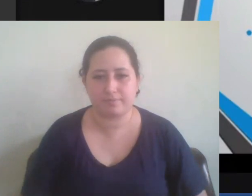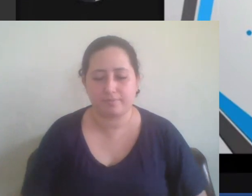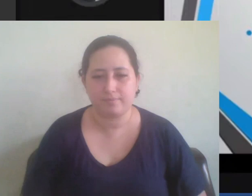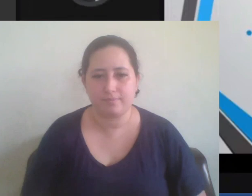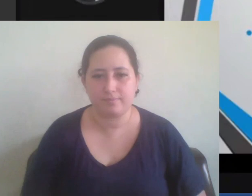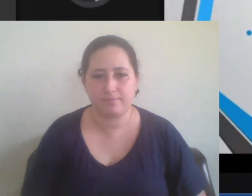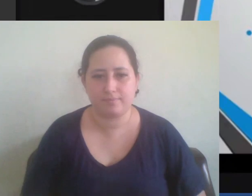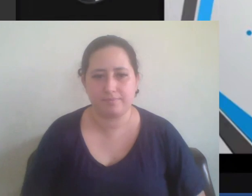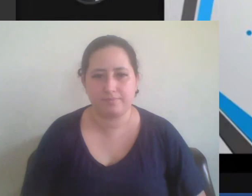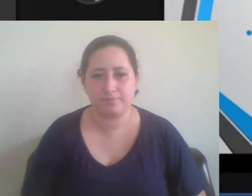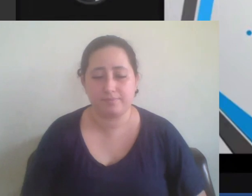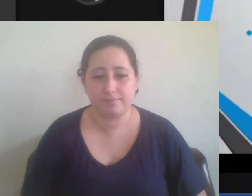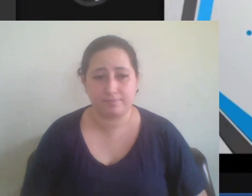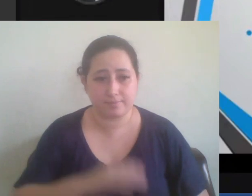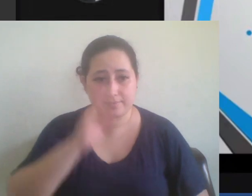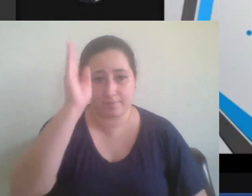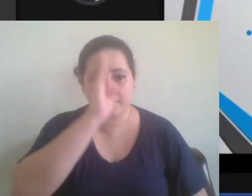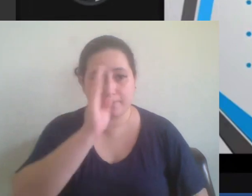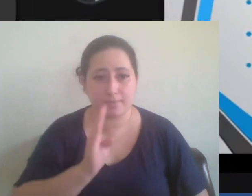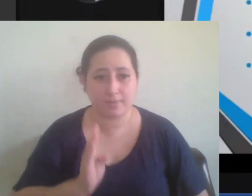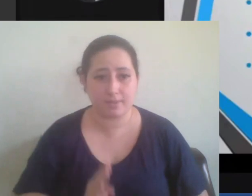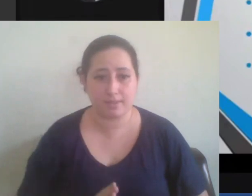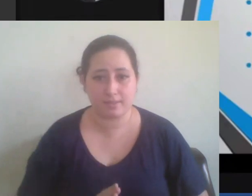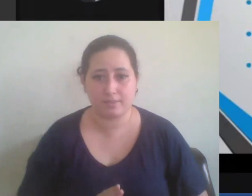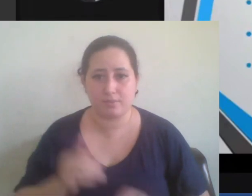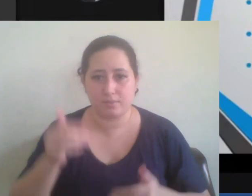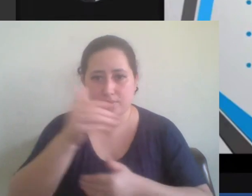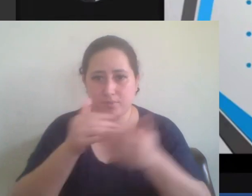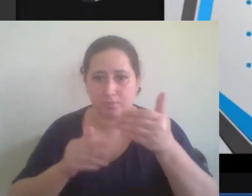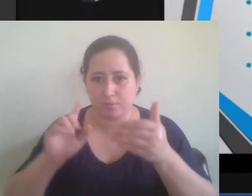o Brasil e vamos ao próximo slide